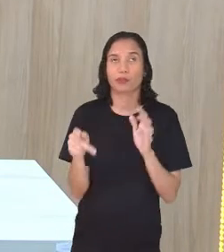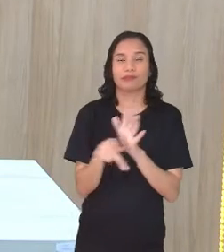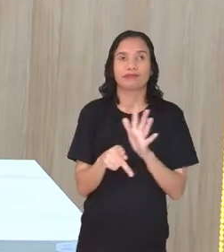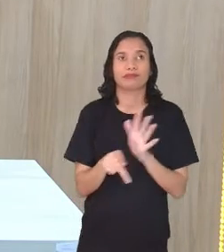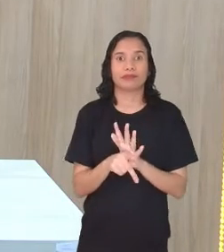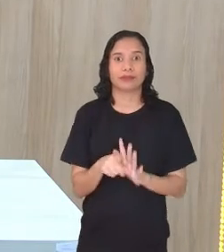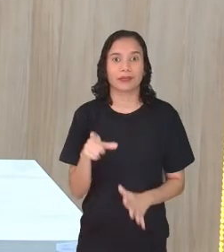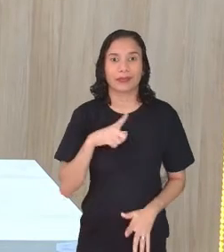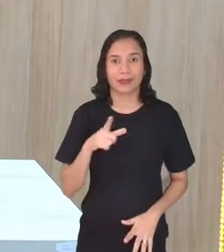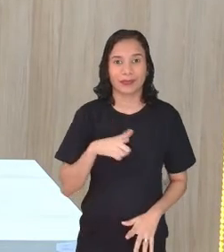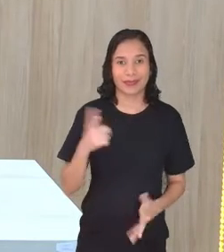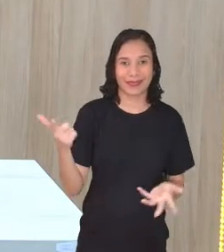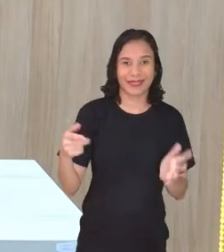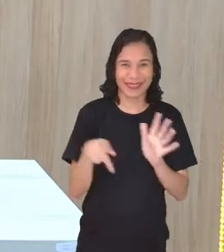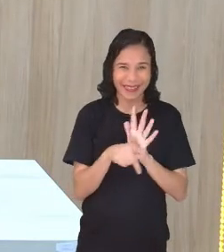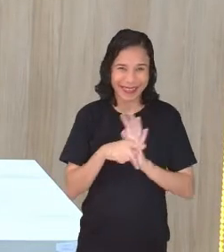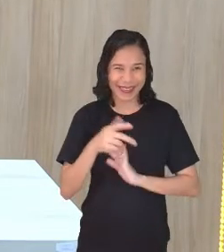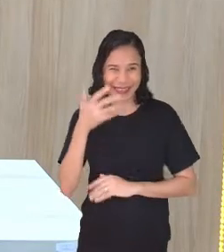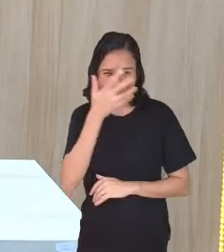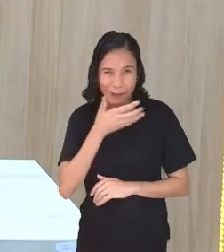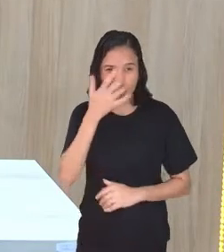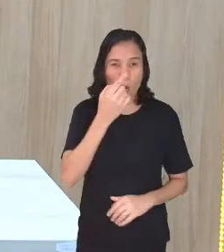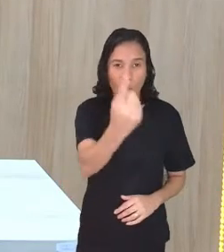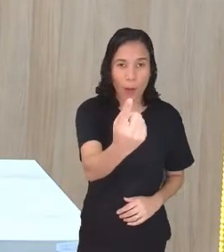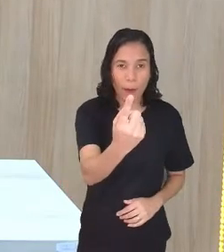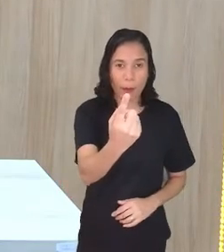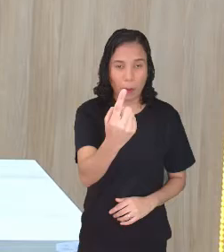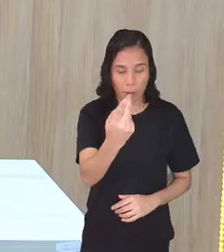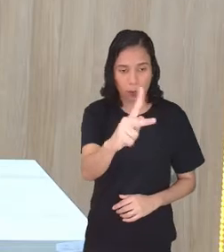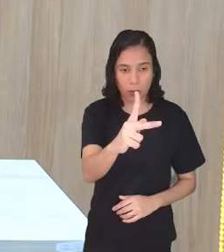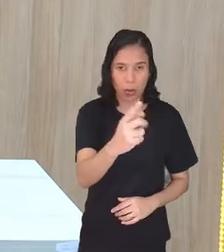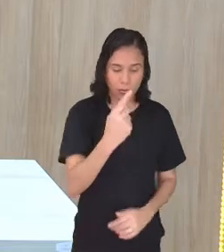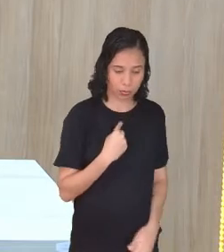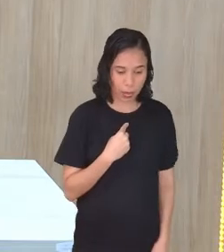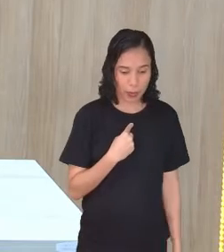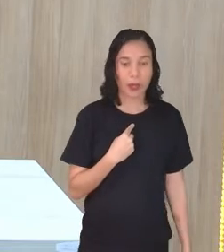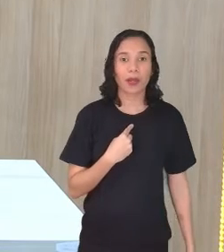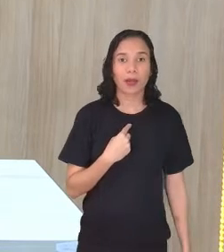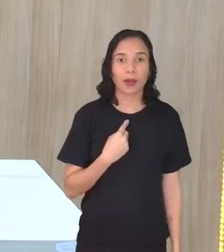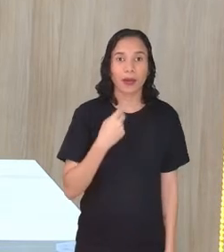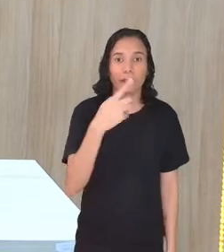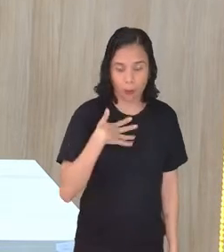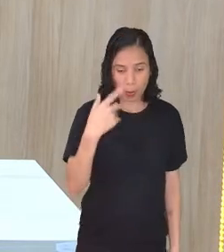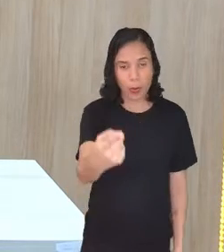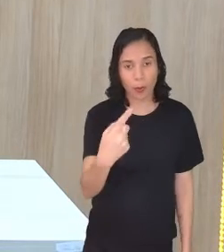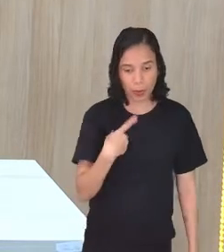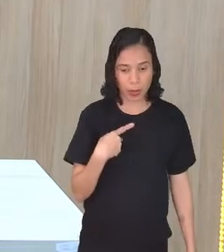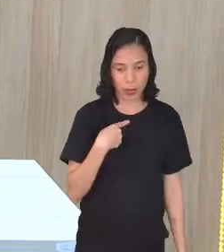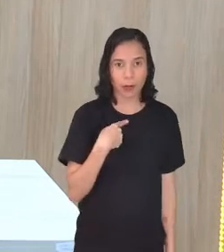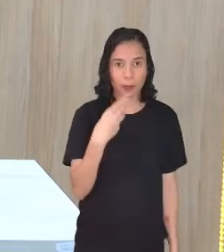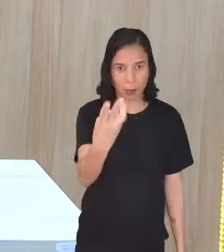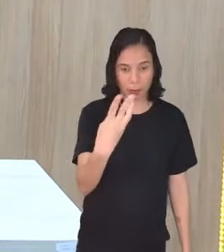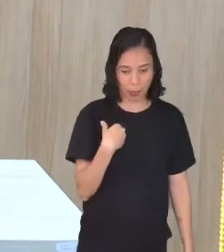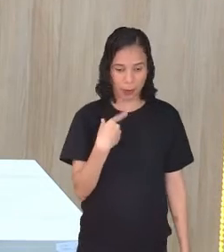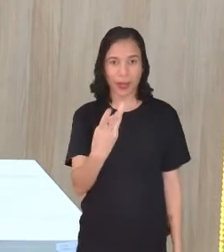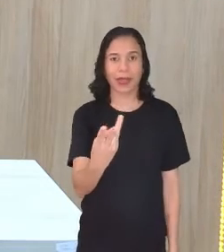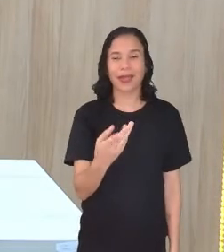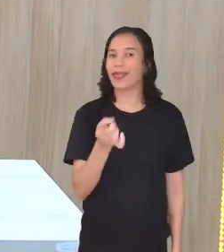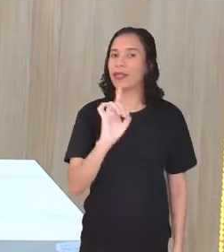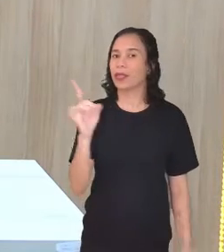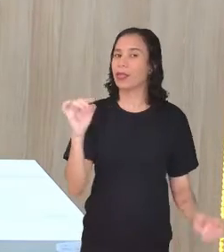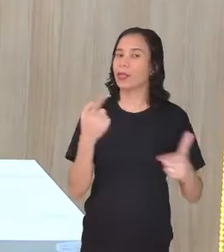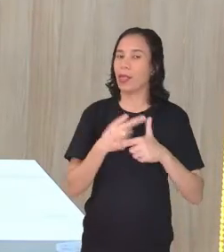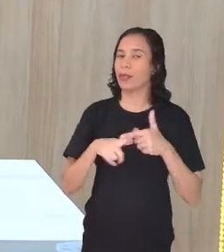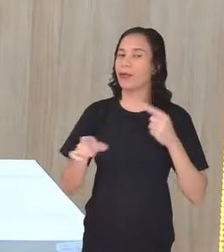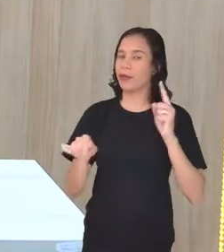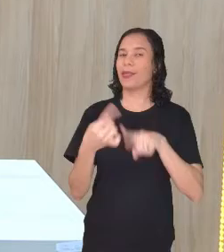Luiz Gonzaga, o rei do Baião. É um patu, um para mim, um para mim, um para tu, um para mim. Isso aí não é conta de